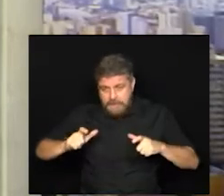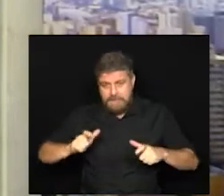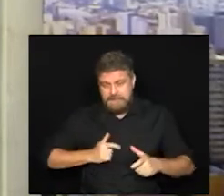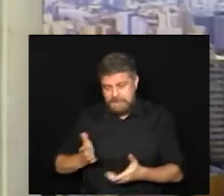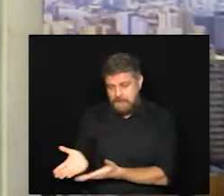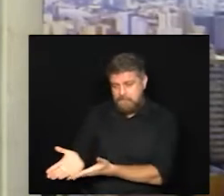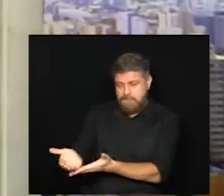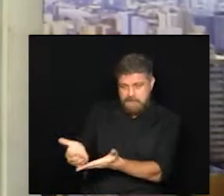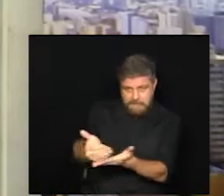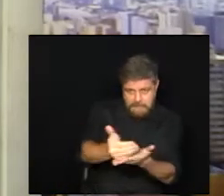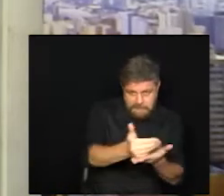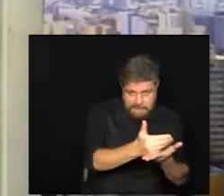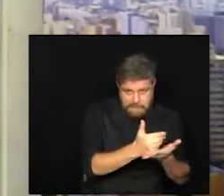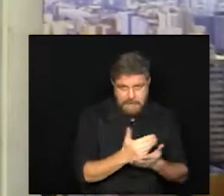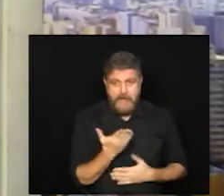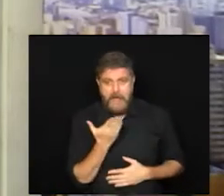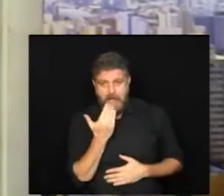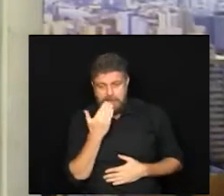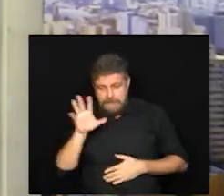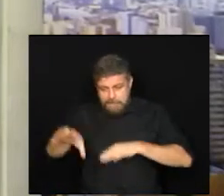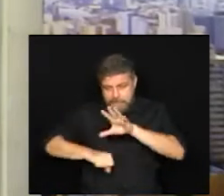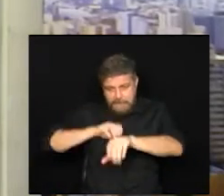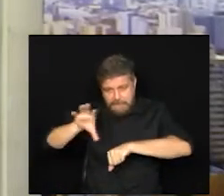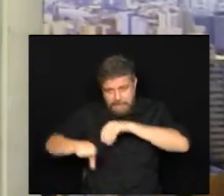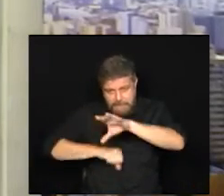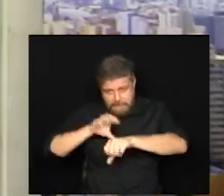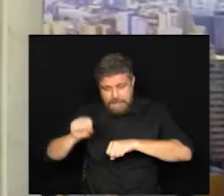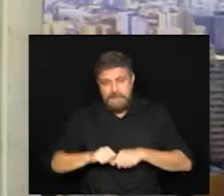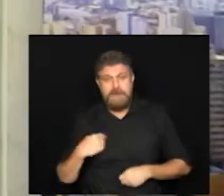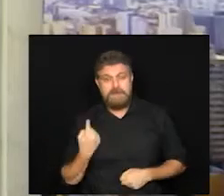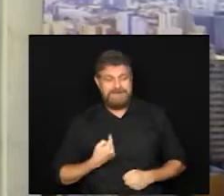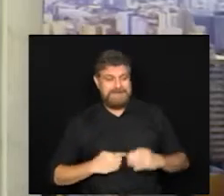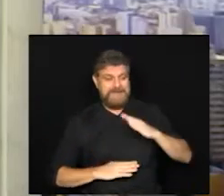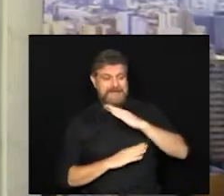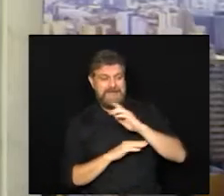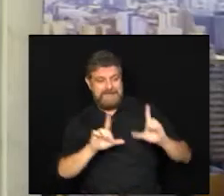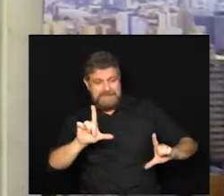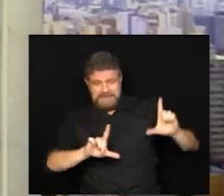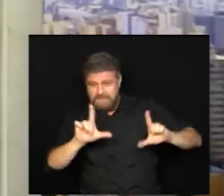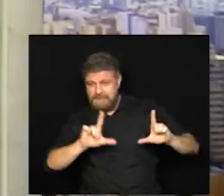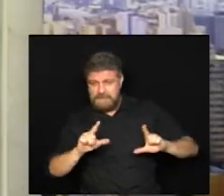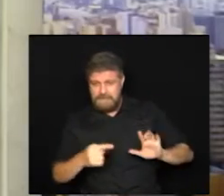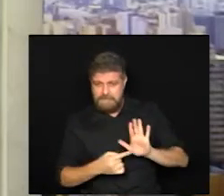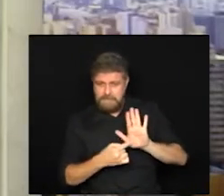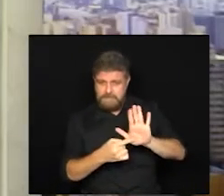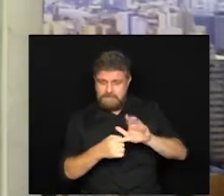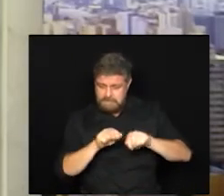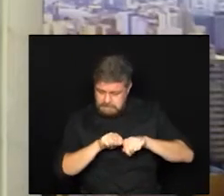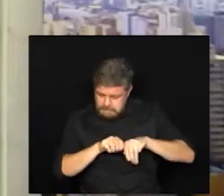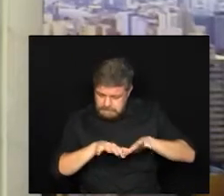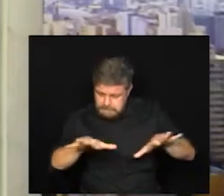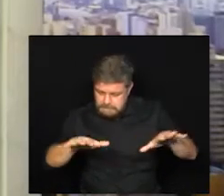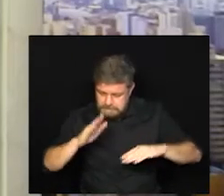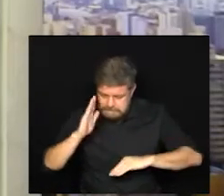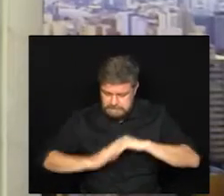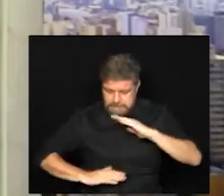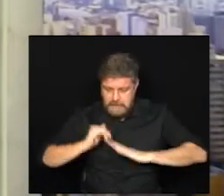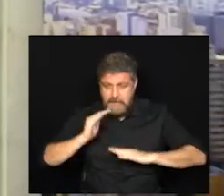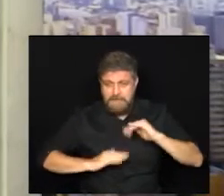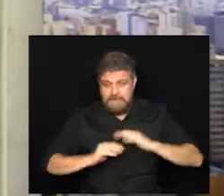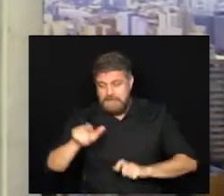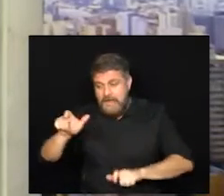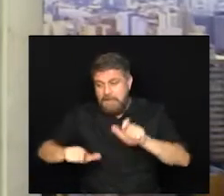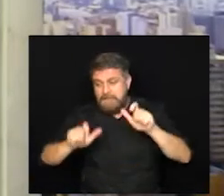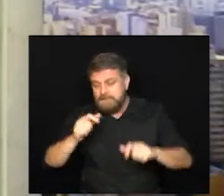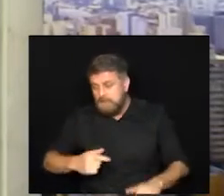também um ponto de arrecadação buscar através da TV Câmara difundir essa iniciativa para